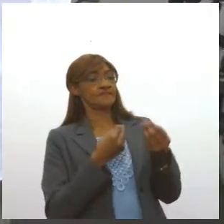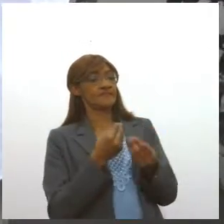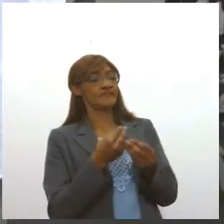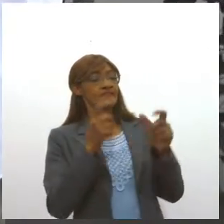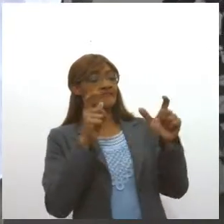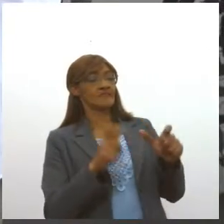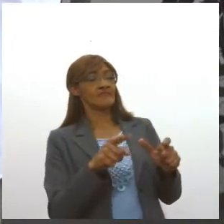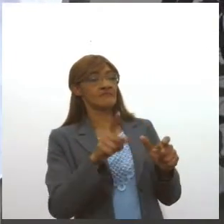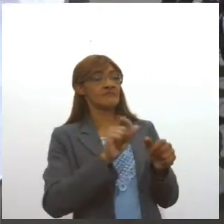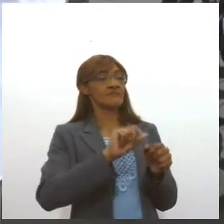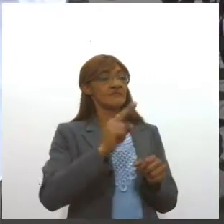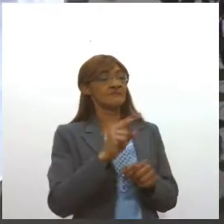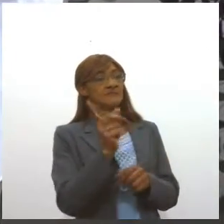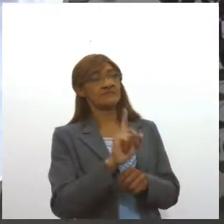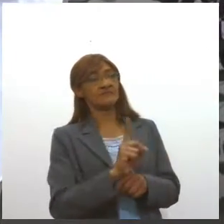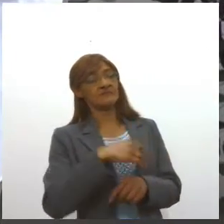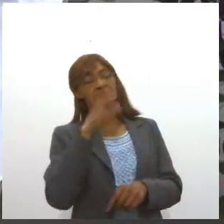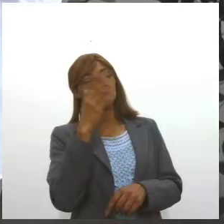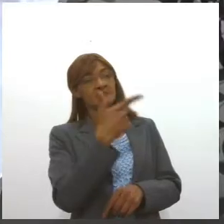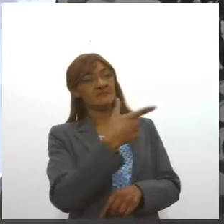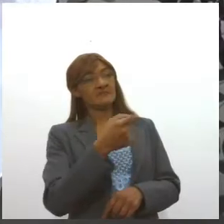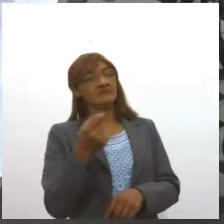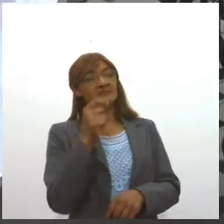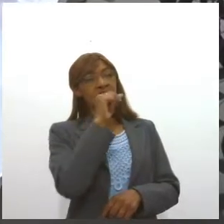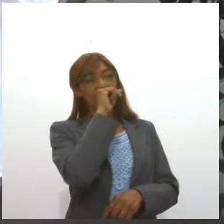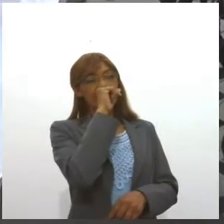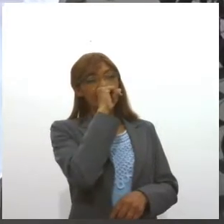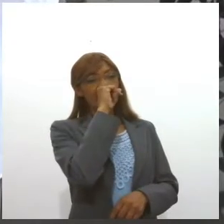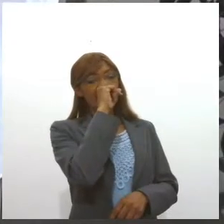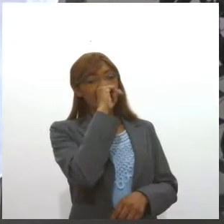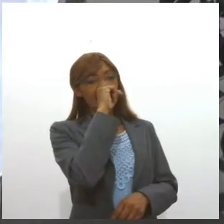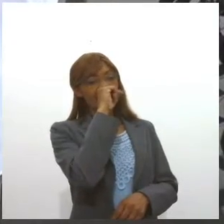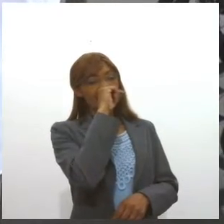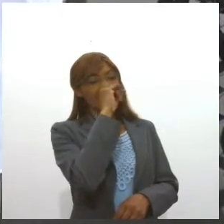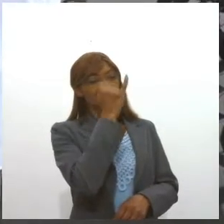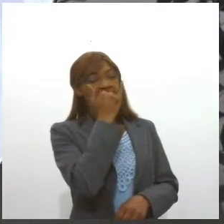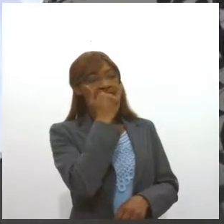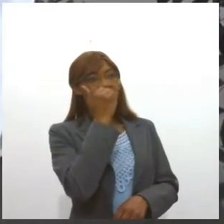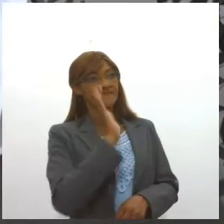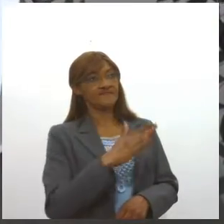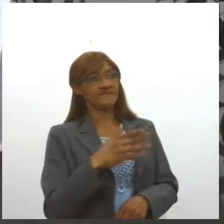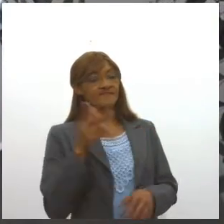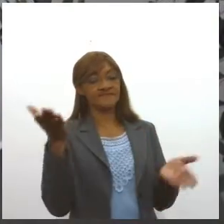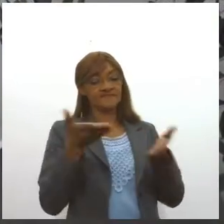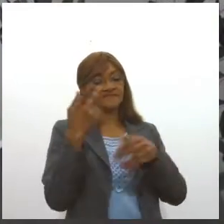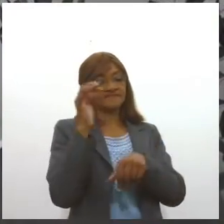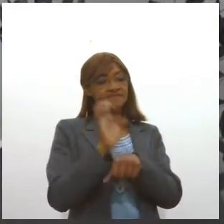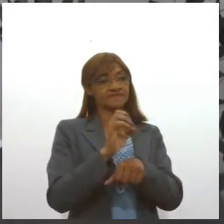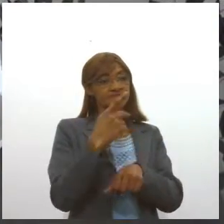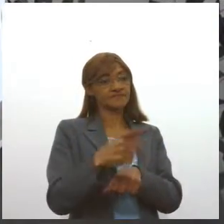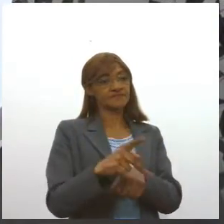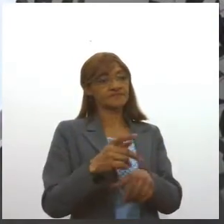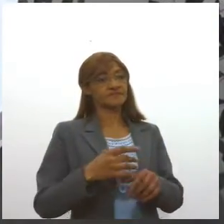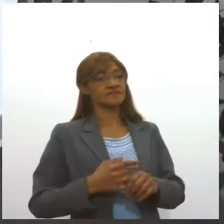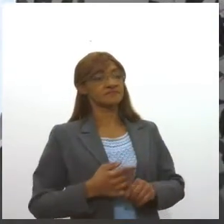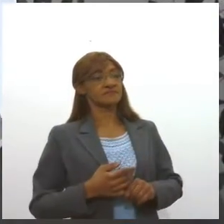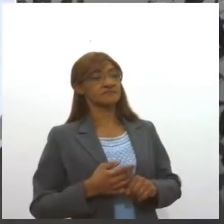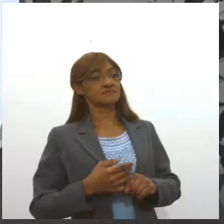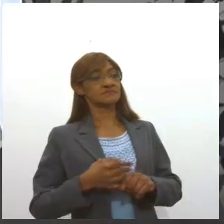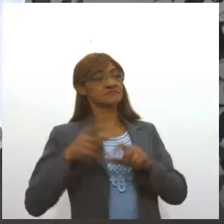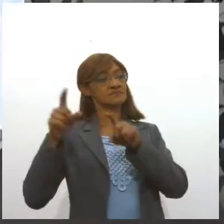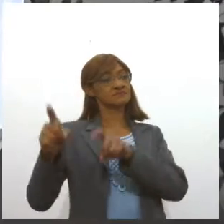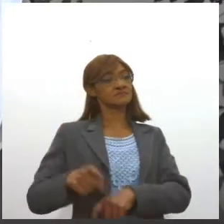fazer ou não, nós temos mais de 200. Mas evidentemente que no Estado, e principalmente na região do Alto e Médio Sertão,